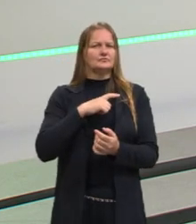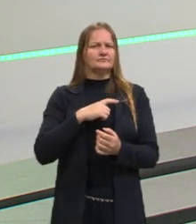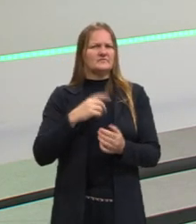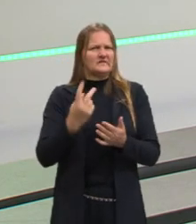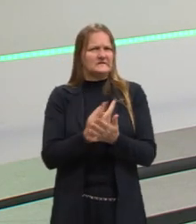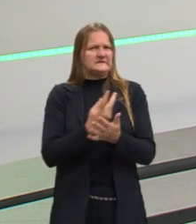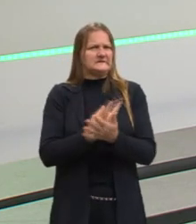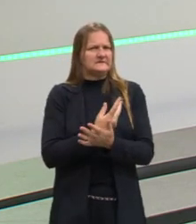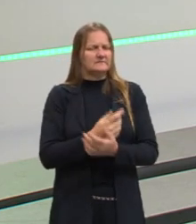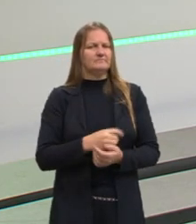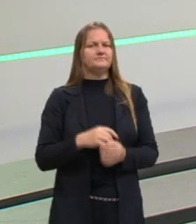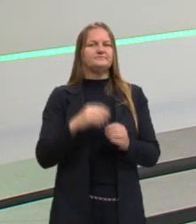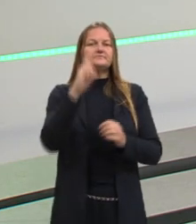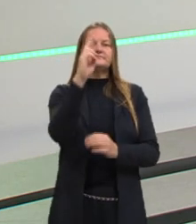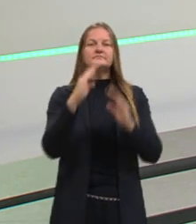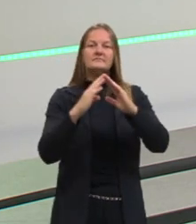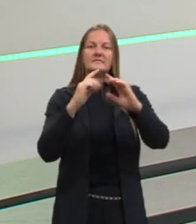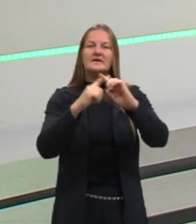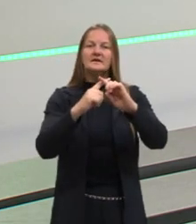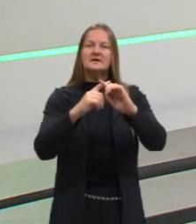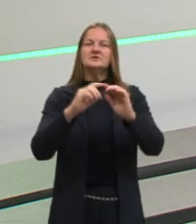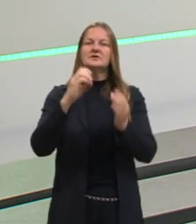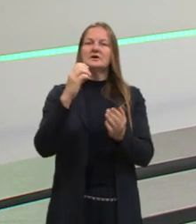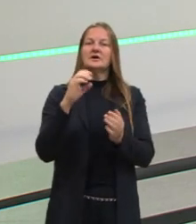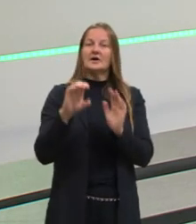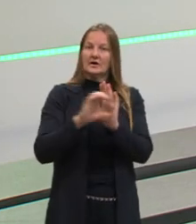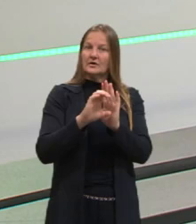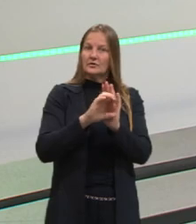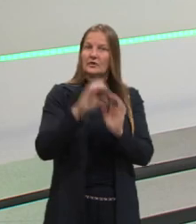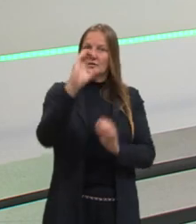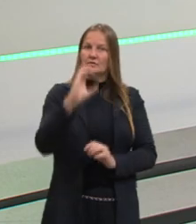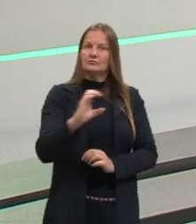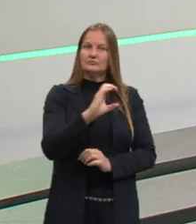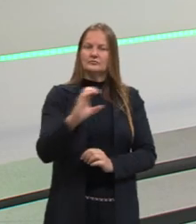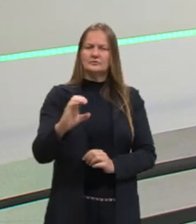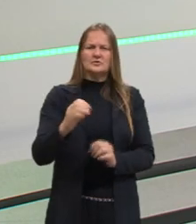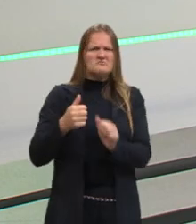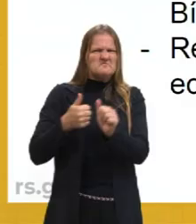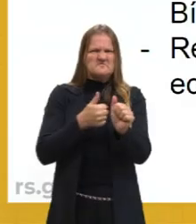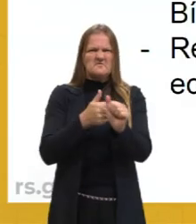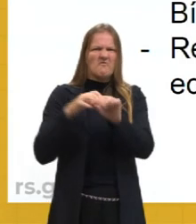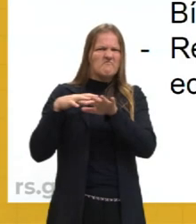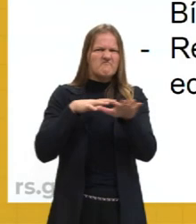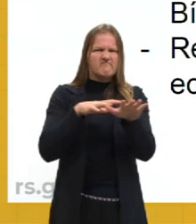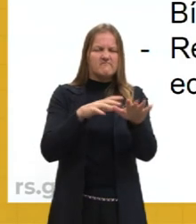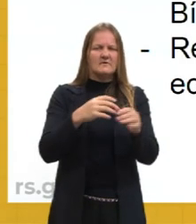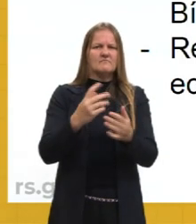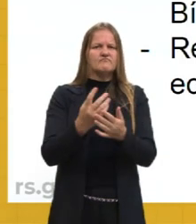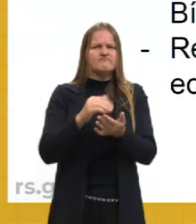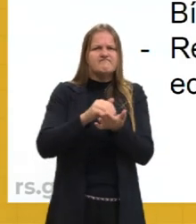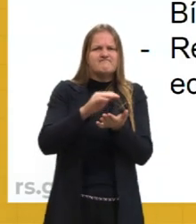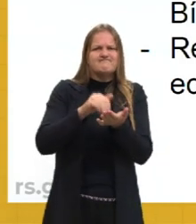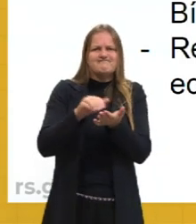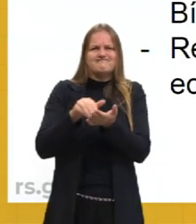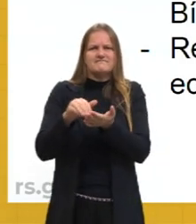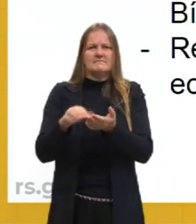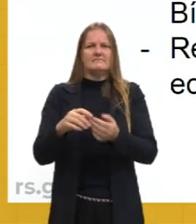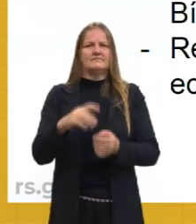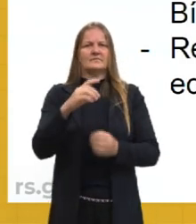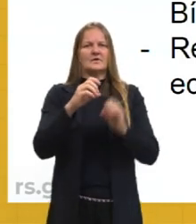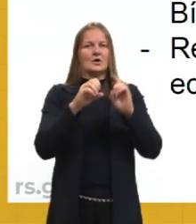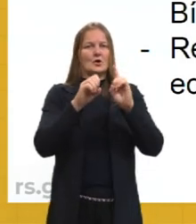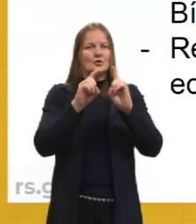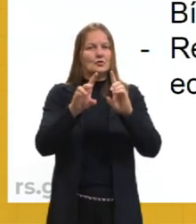E a Igreja Católica costumava perseguir esses questionamentos, essas pessoas que não seguiam a doutrina da